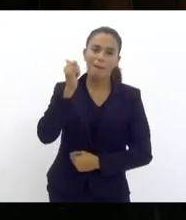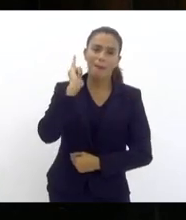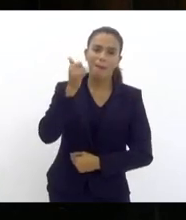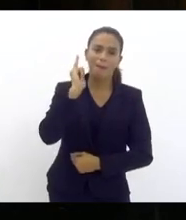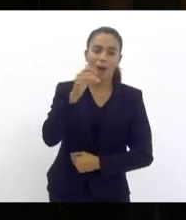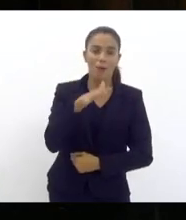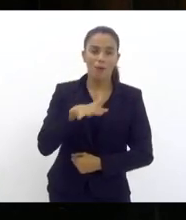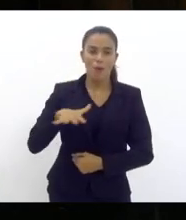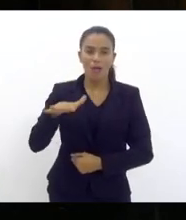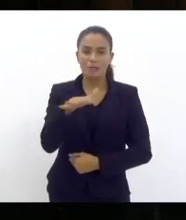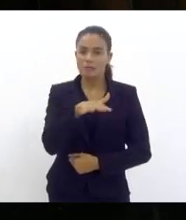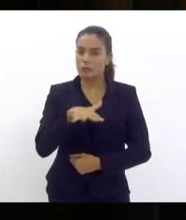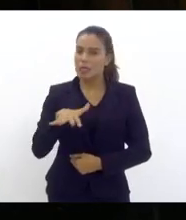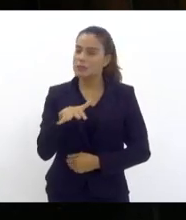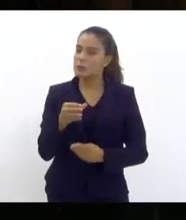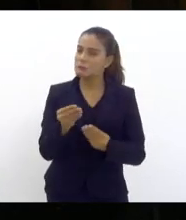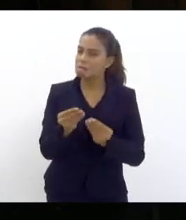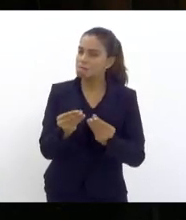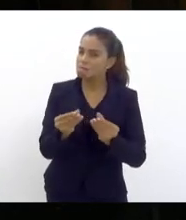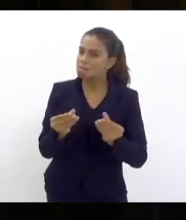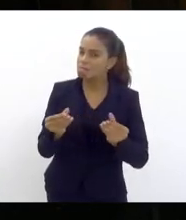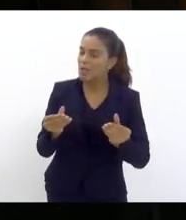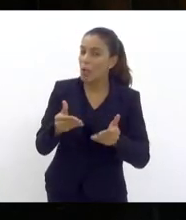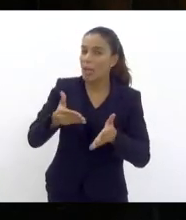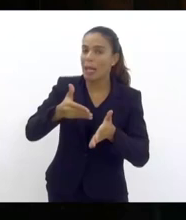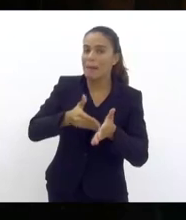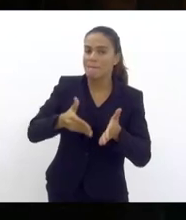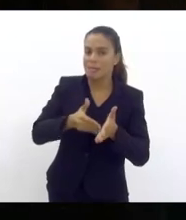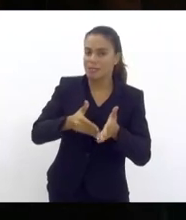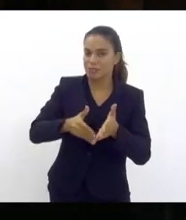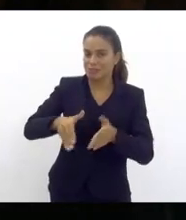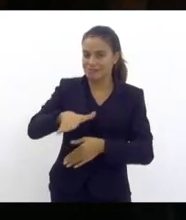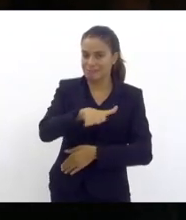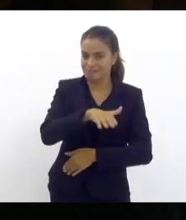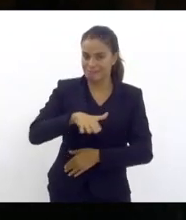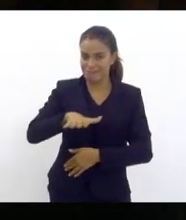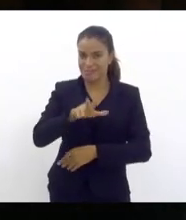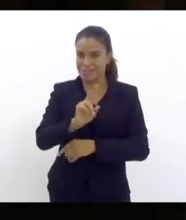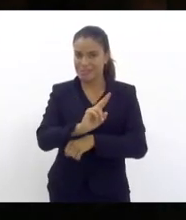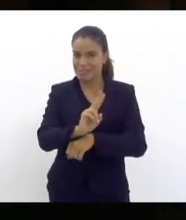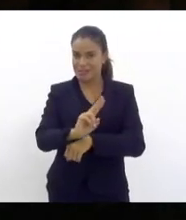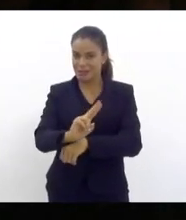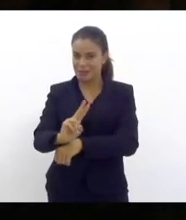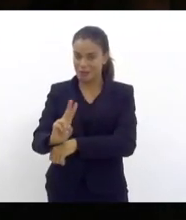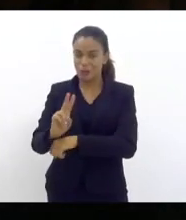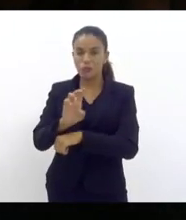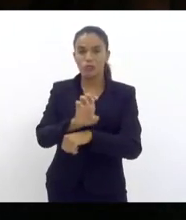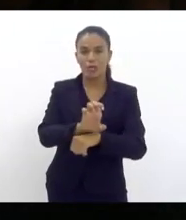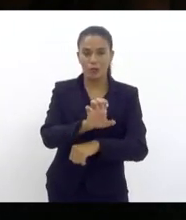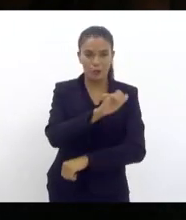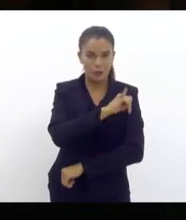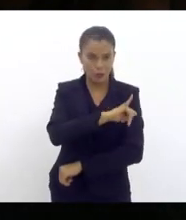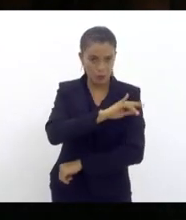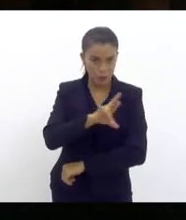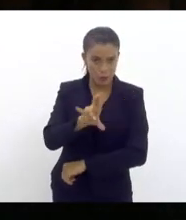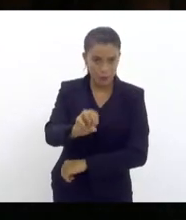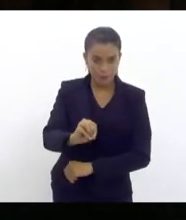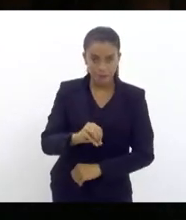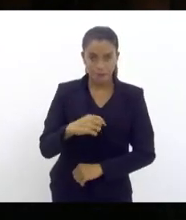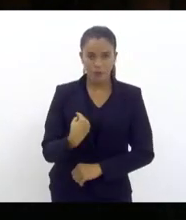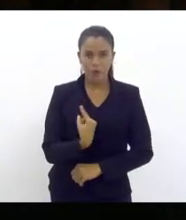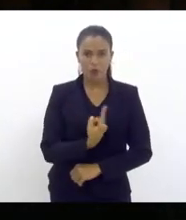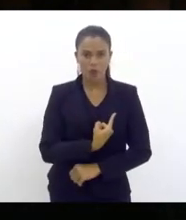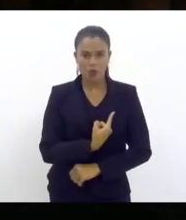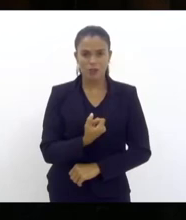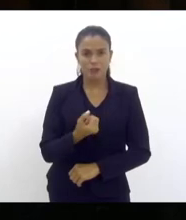delicada e limite na política pública de insegurança do Estado do Rio de Janeiro. A gente,